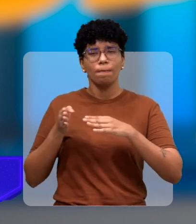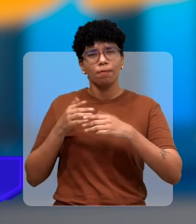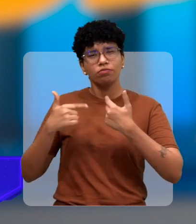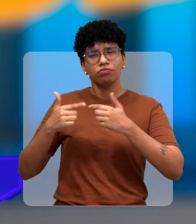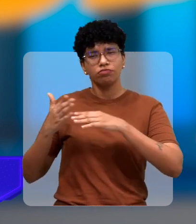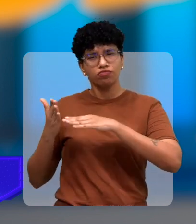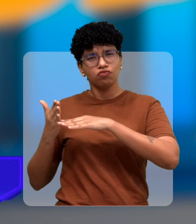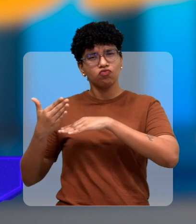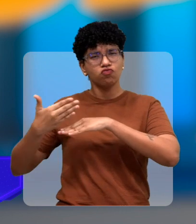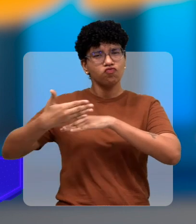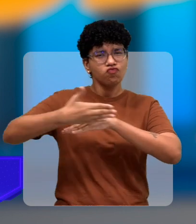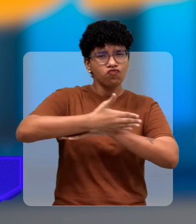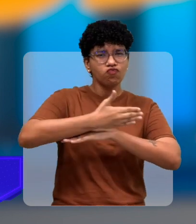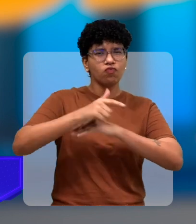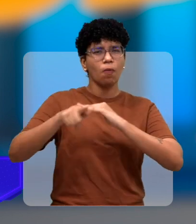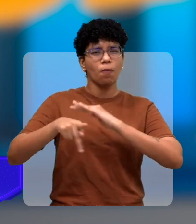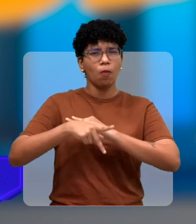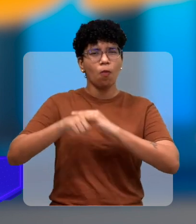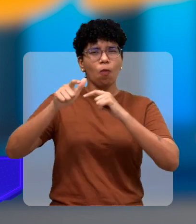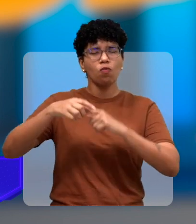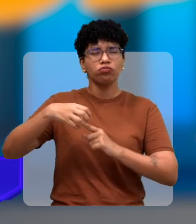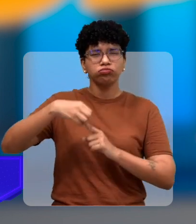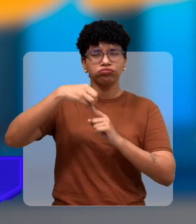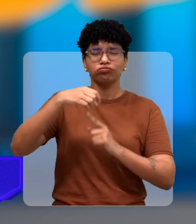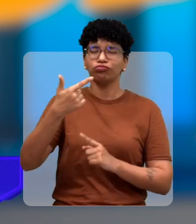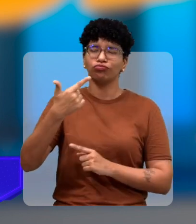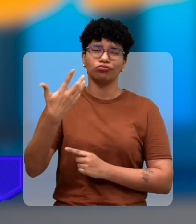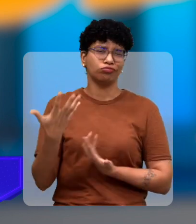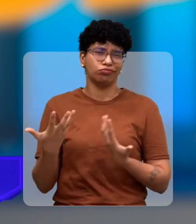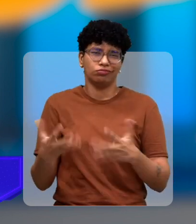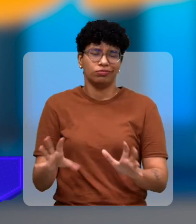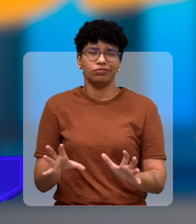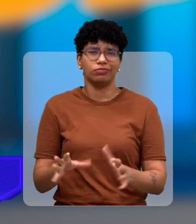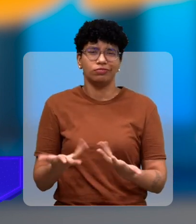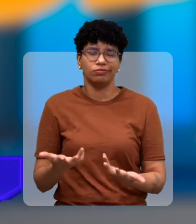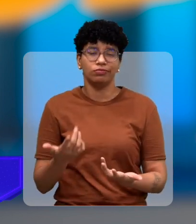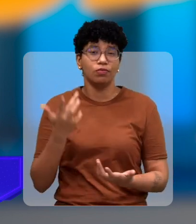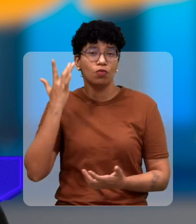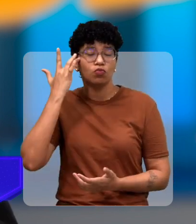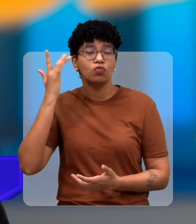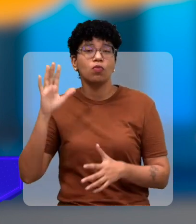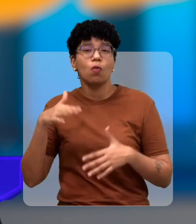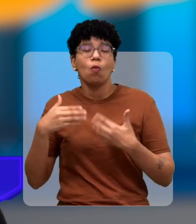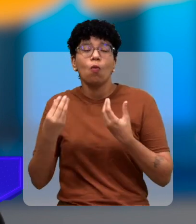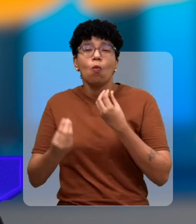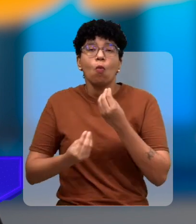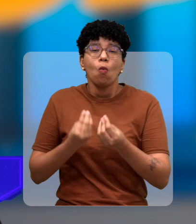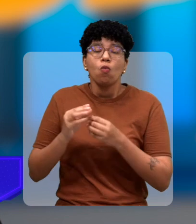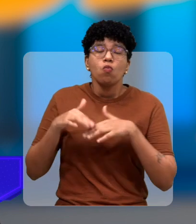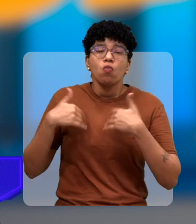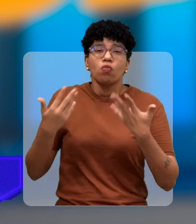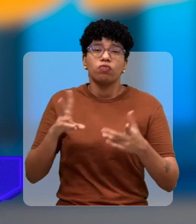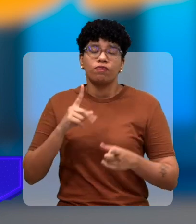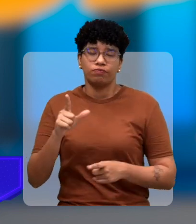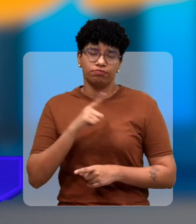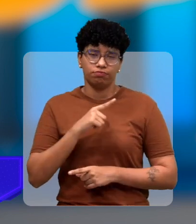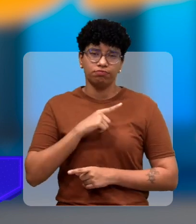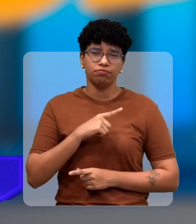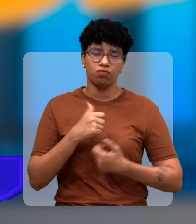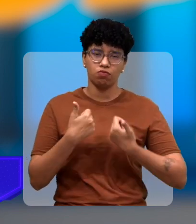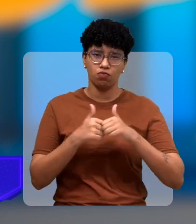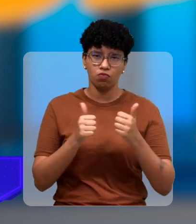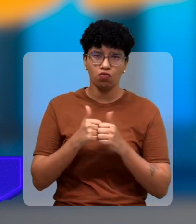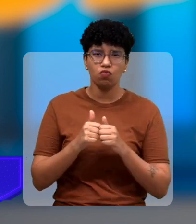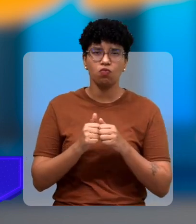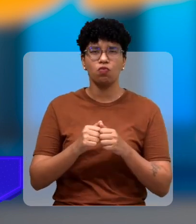e está nesse impasse sem saber quando é que ali vai ter vai ter ônibus e essa linha do Ramon que